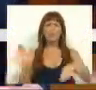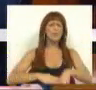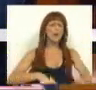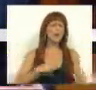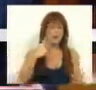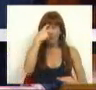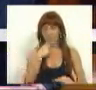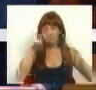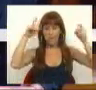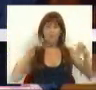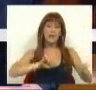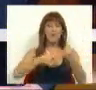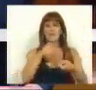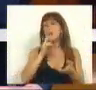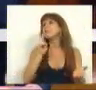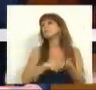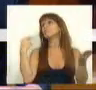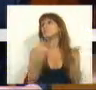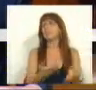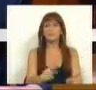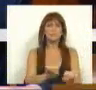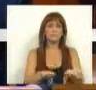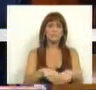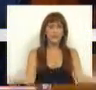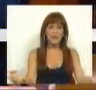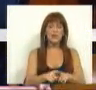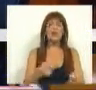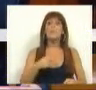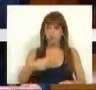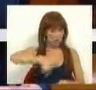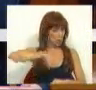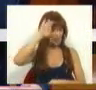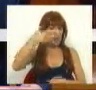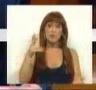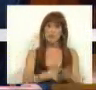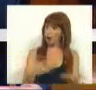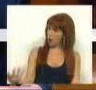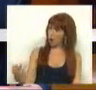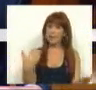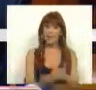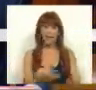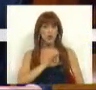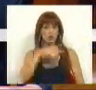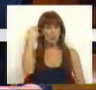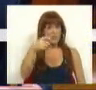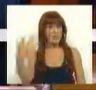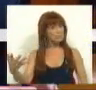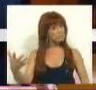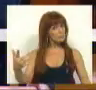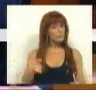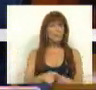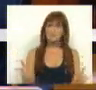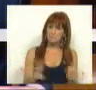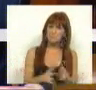partidária, diziam perdida. Mas todos sabemos que o reconhecimento agora feito pelo Sr. Presidente é